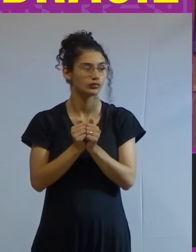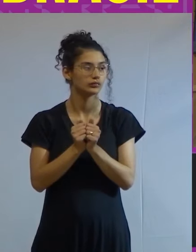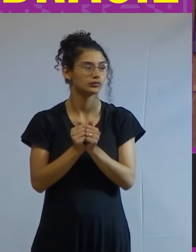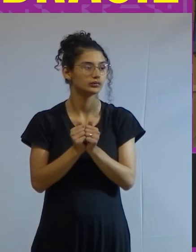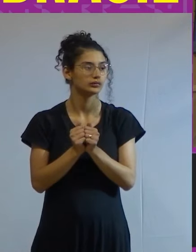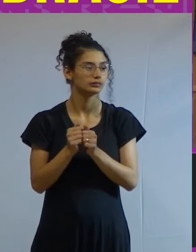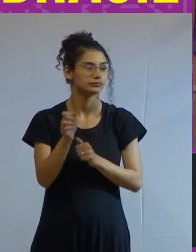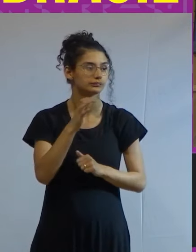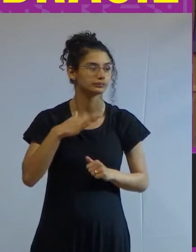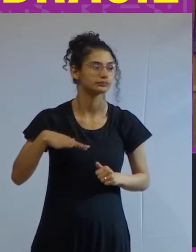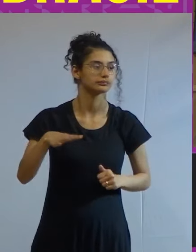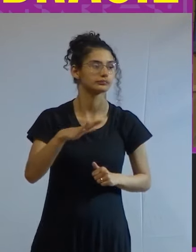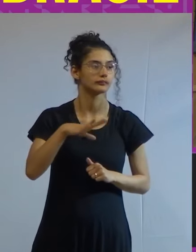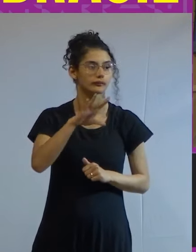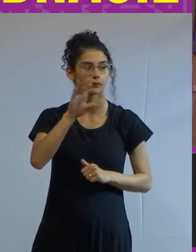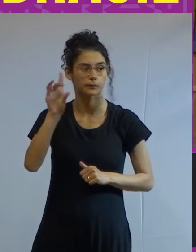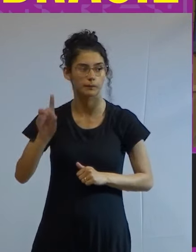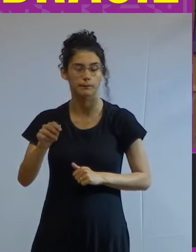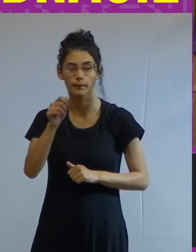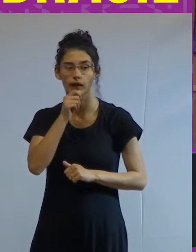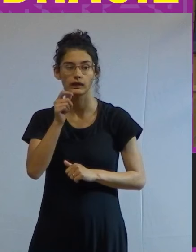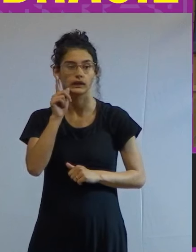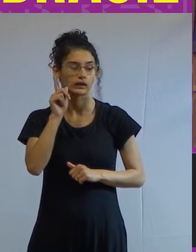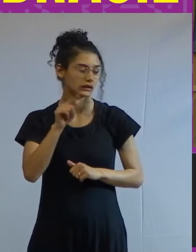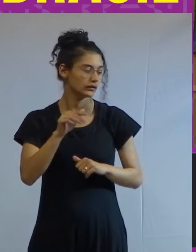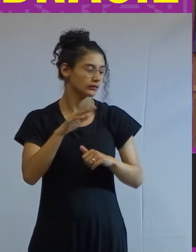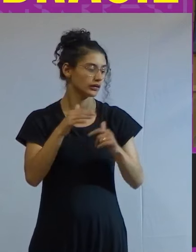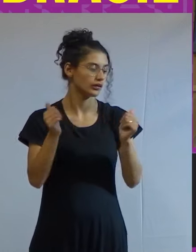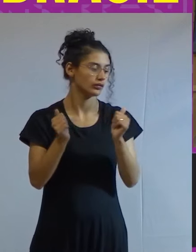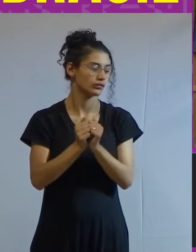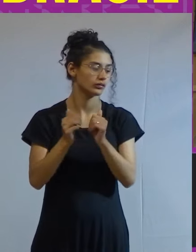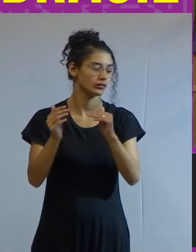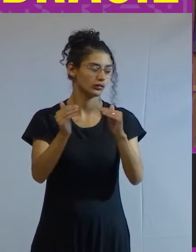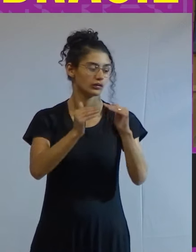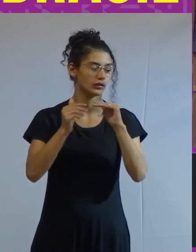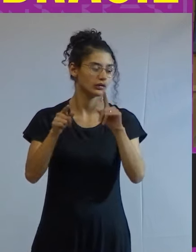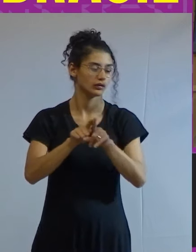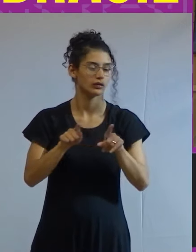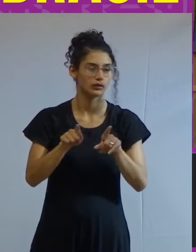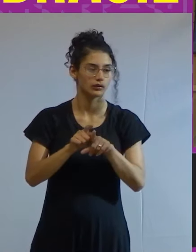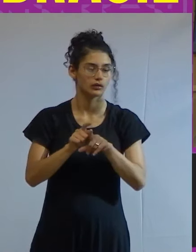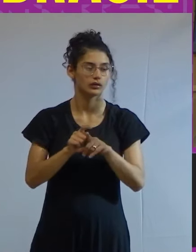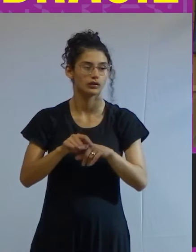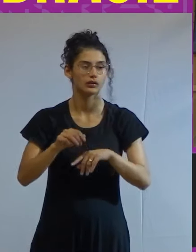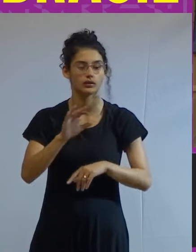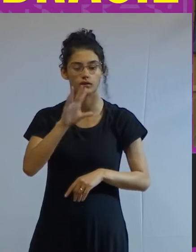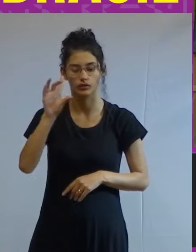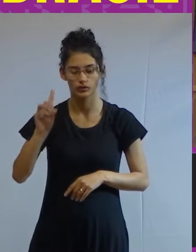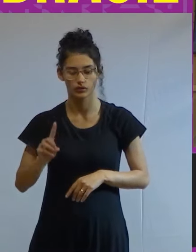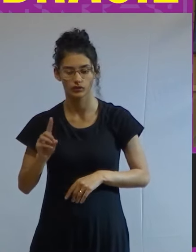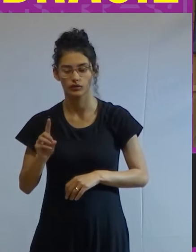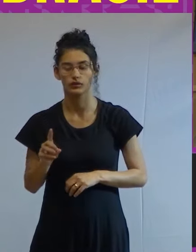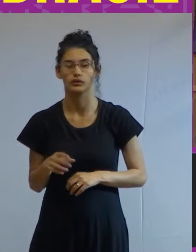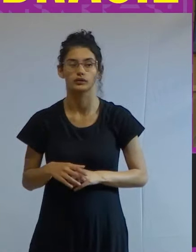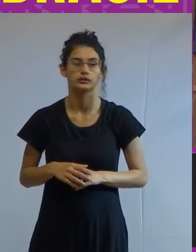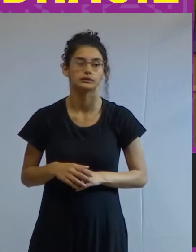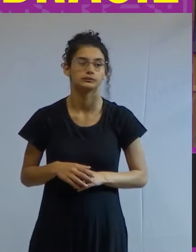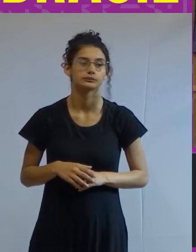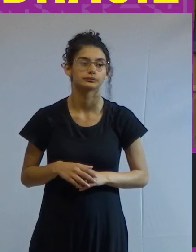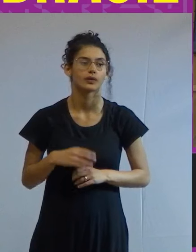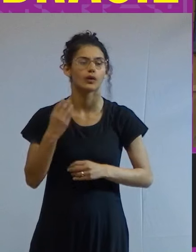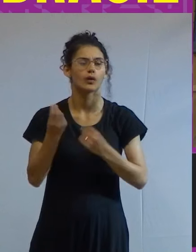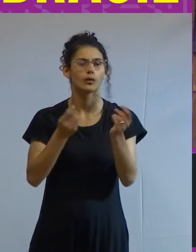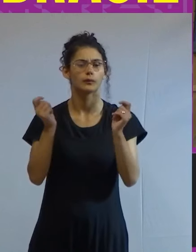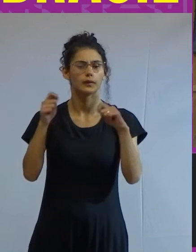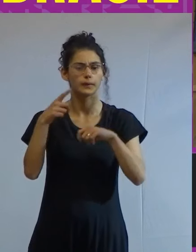setores da direita que ainda não se aliaram à extrema à extrema direita como é